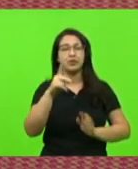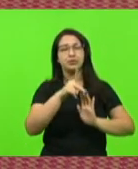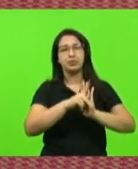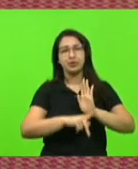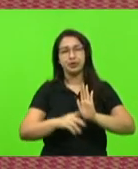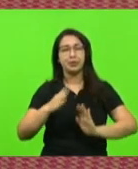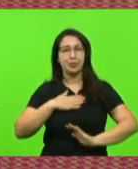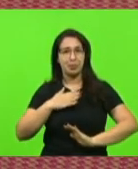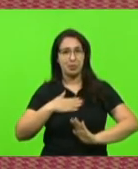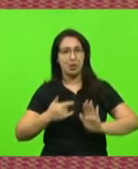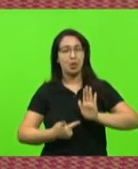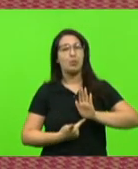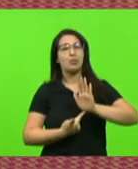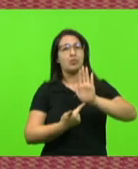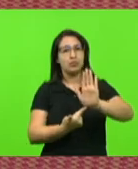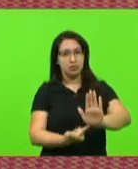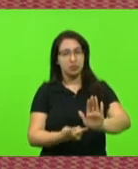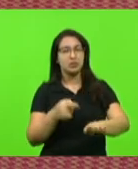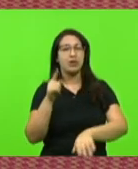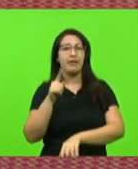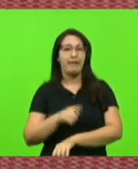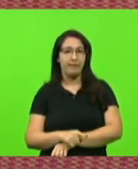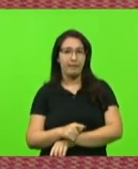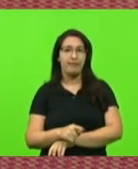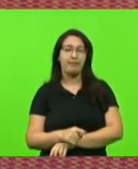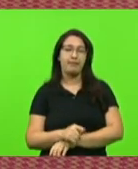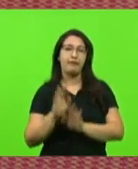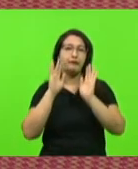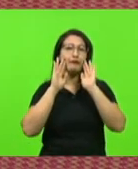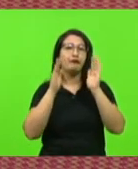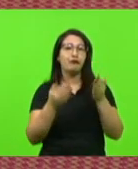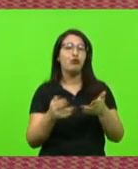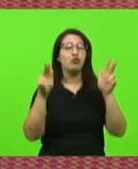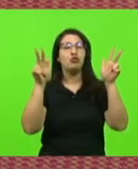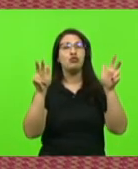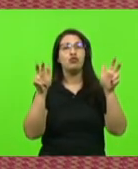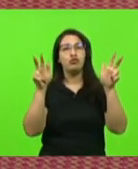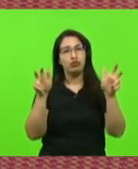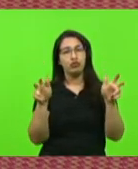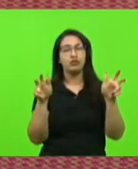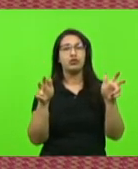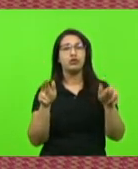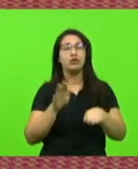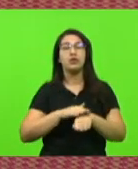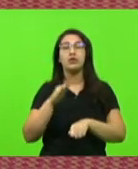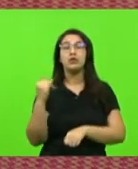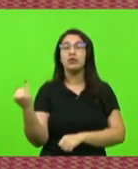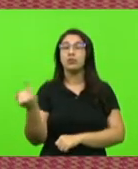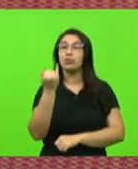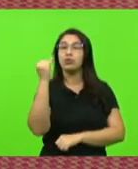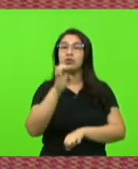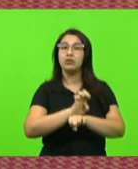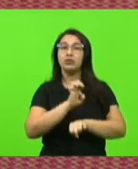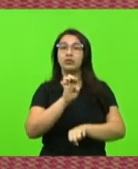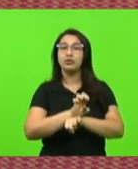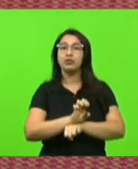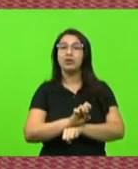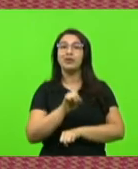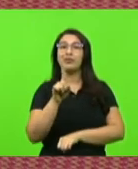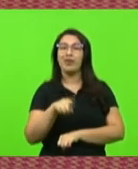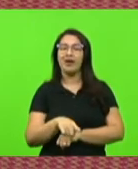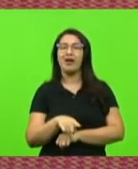apresentado ali, que trata de assunto, talvez, o mais importante do Estado hoje, que é a